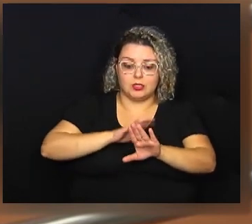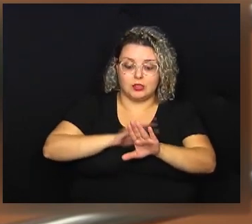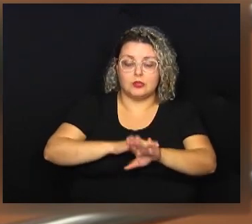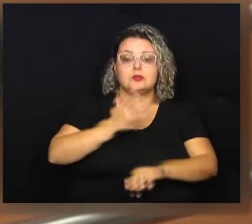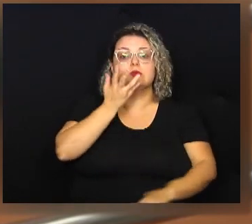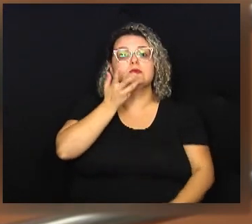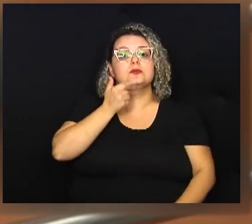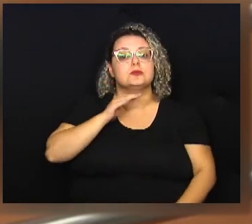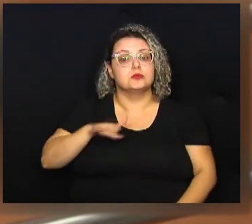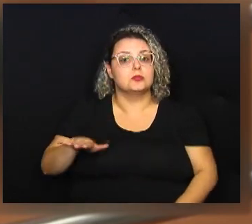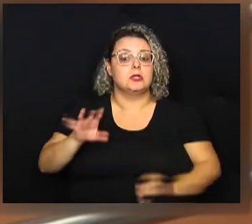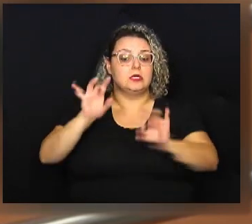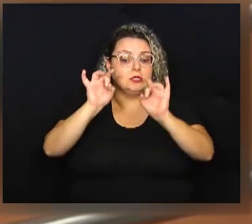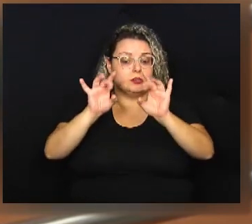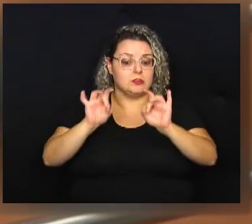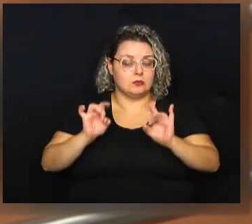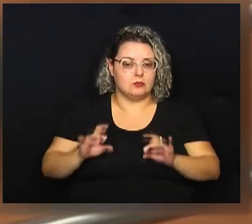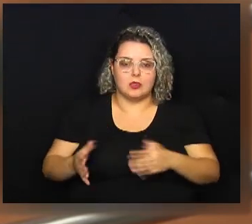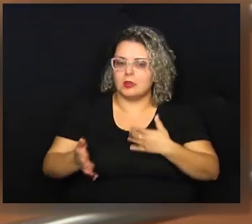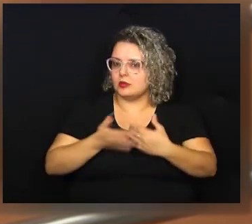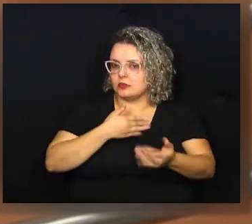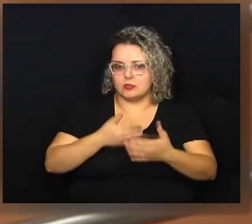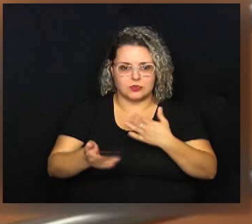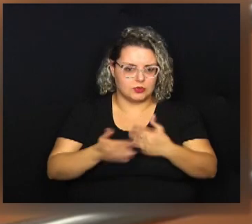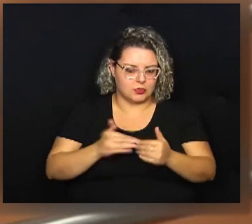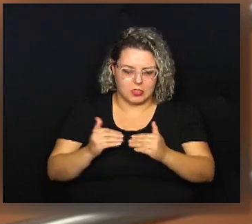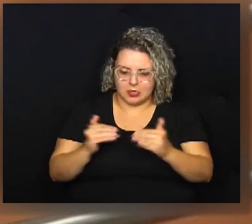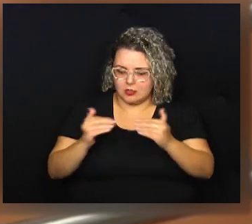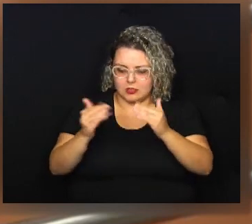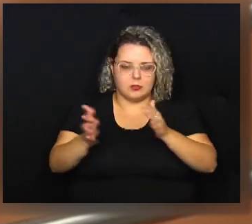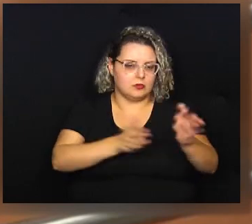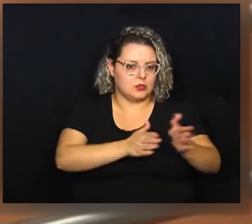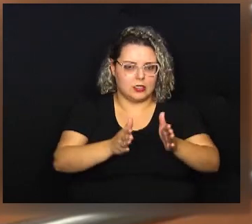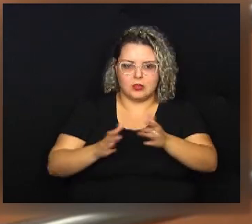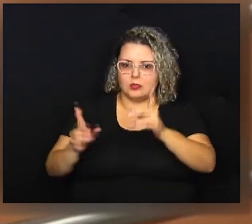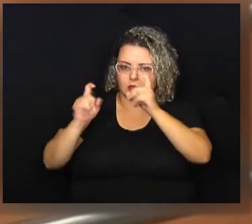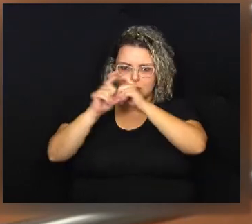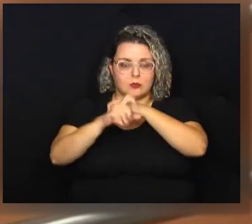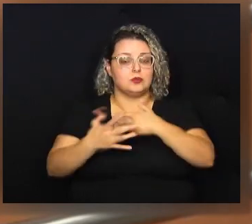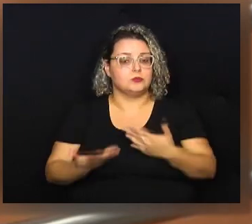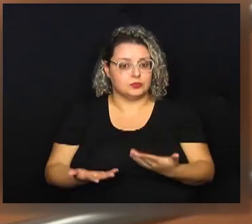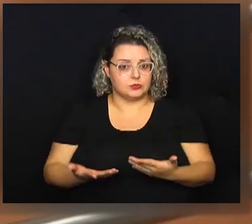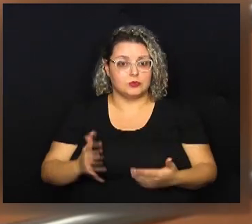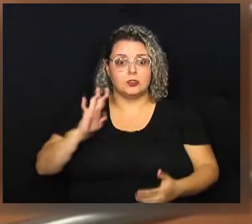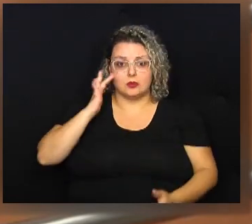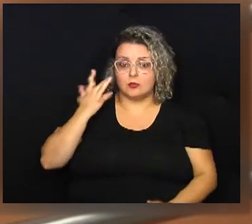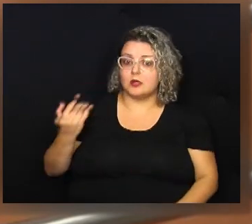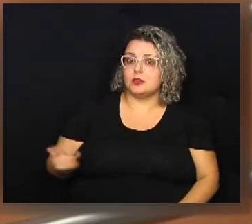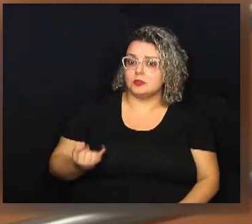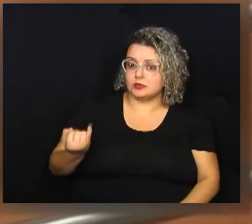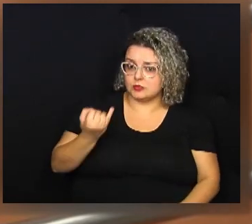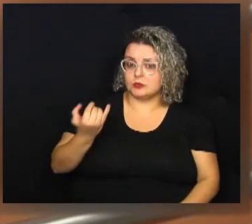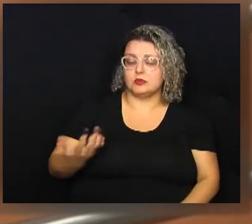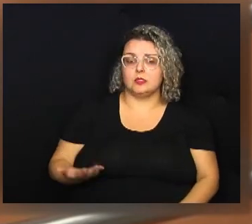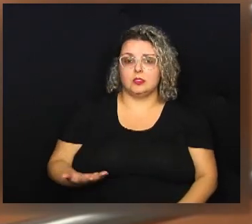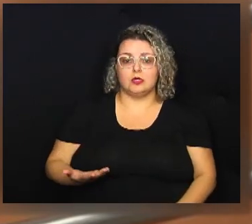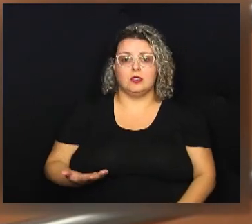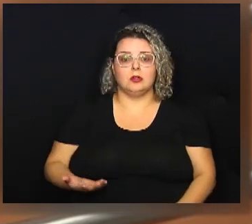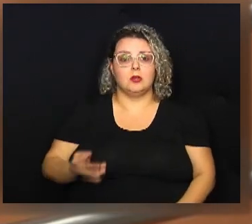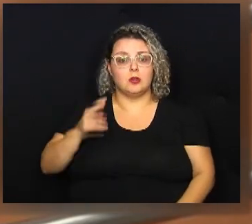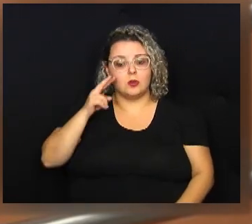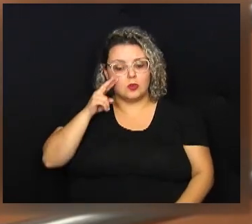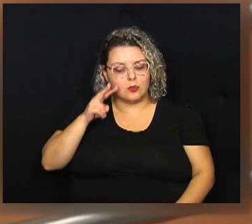que atuam com crianças especiais, seja ela de qualquer nível, ou situação, ou dificuldade, eu acho importante